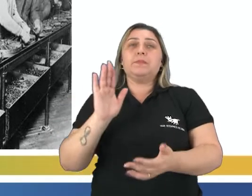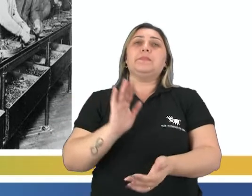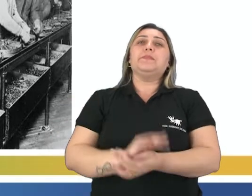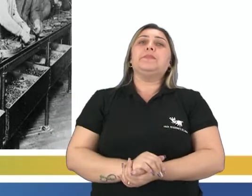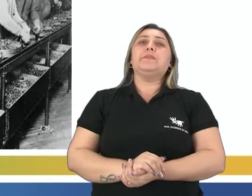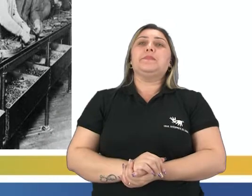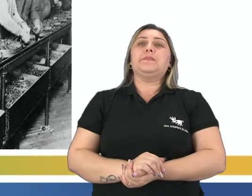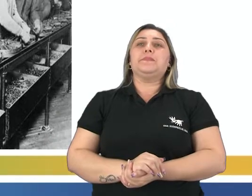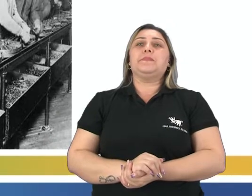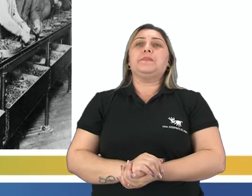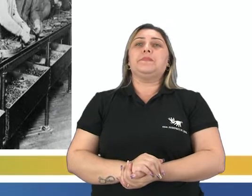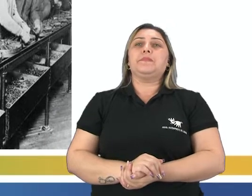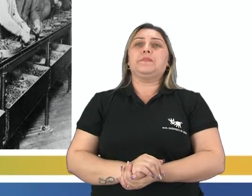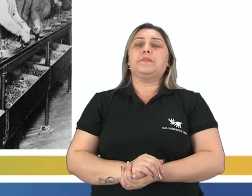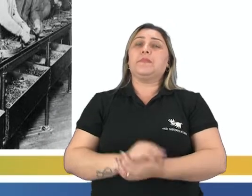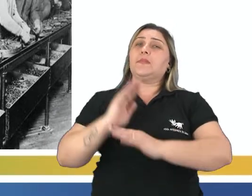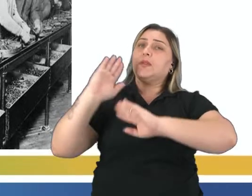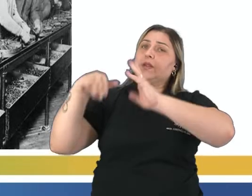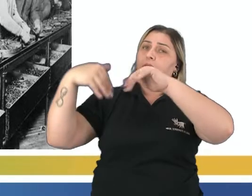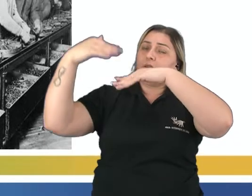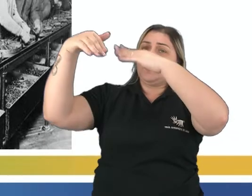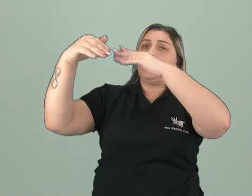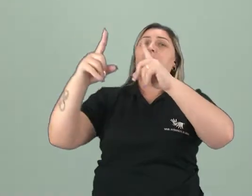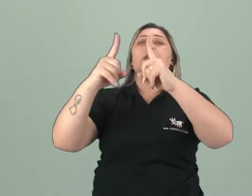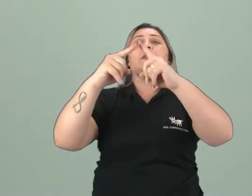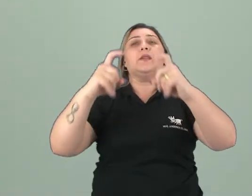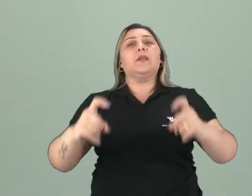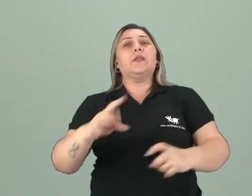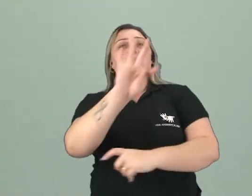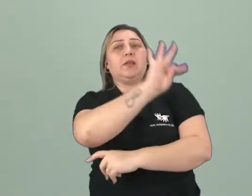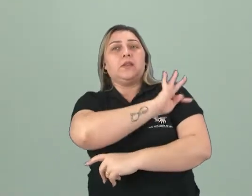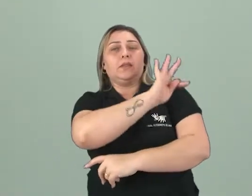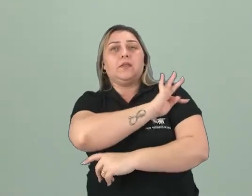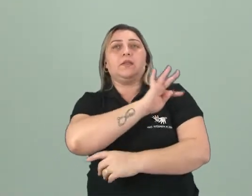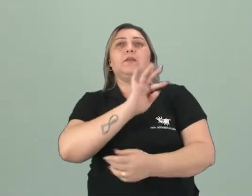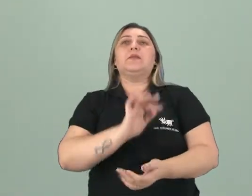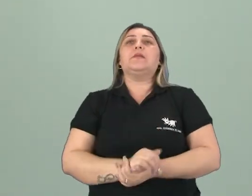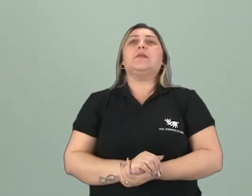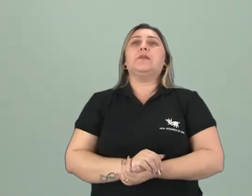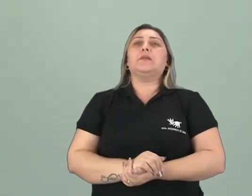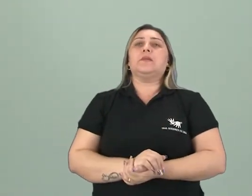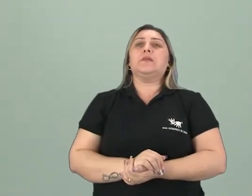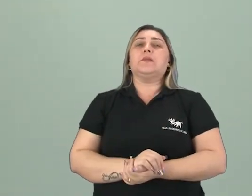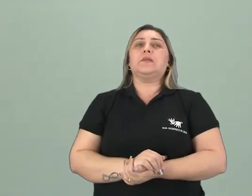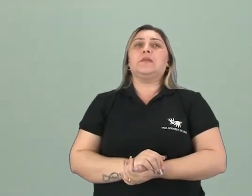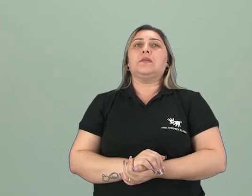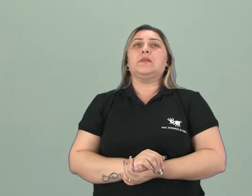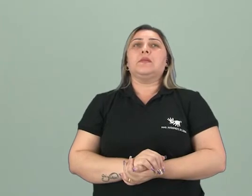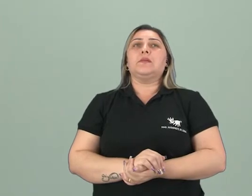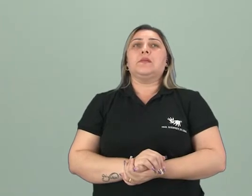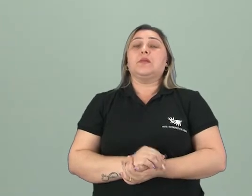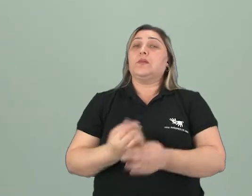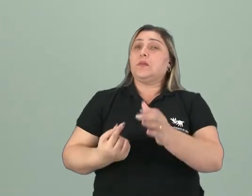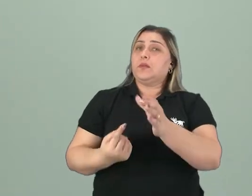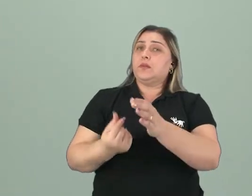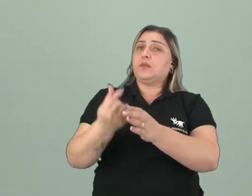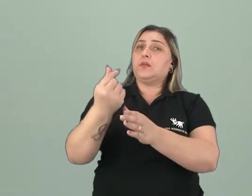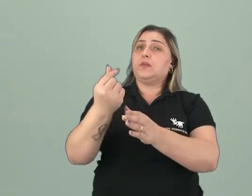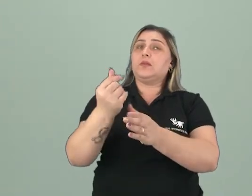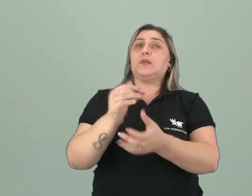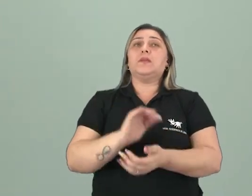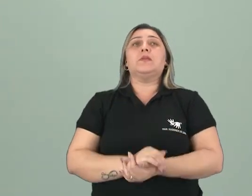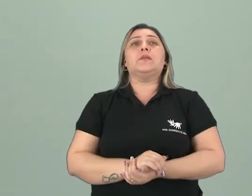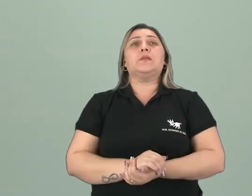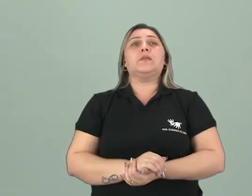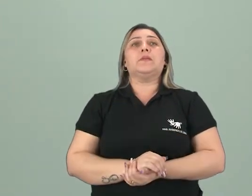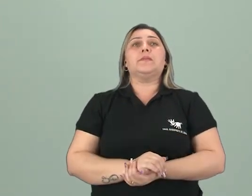desenvolvido do campo científico e tecnológico, e aí vai se dar o advento do capitalismo, que